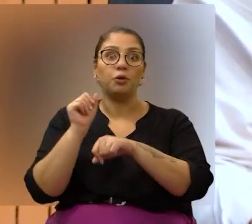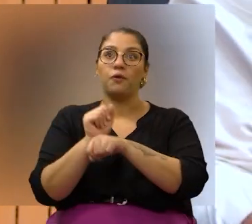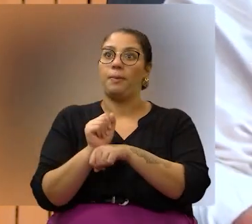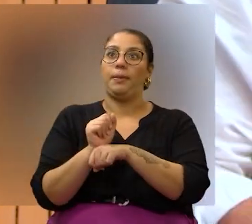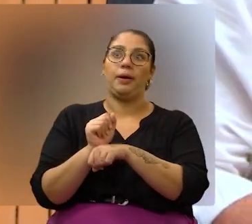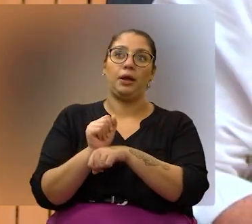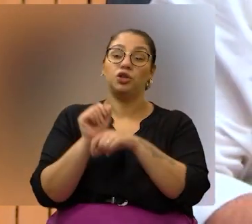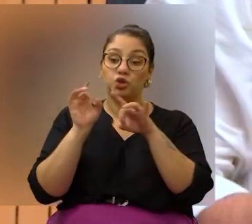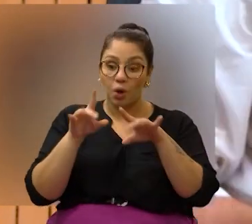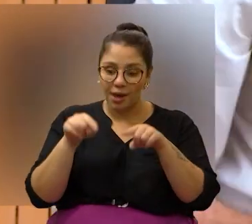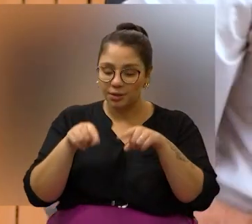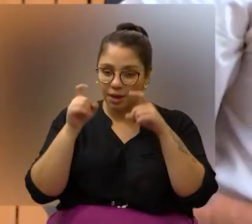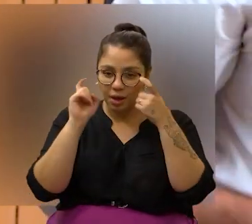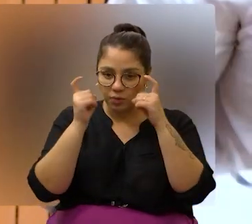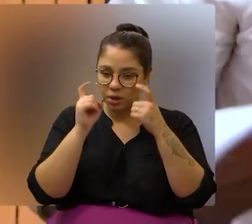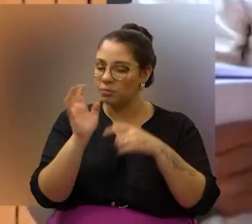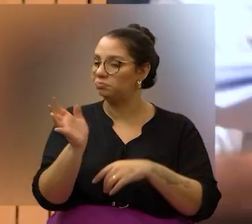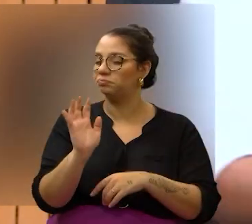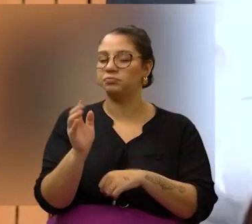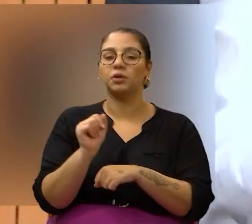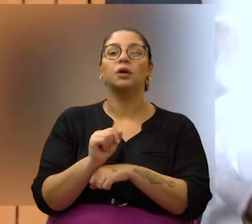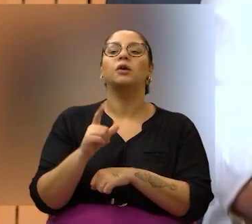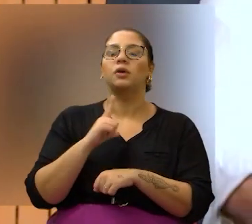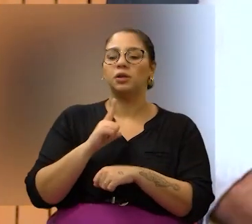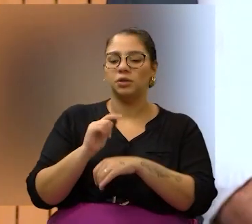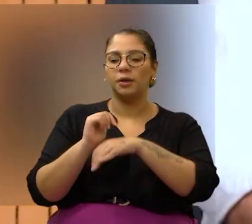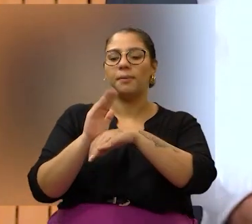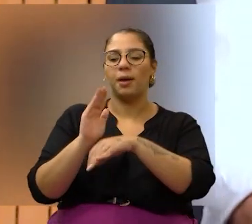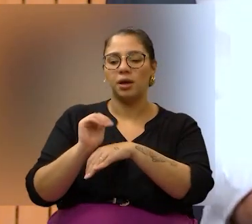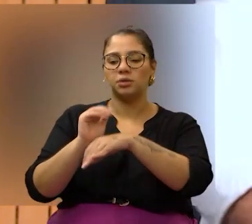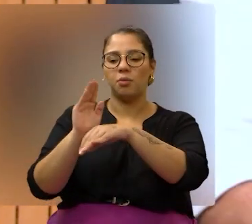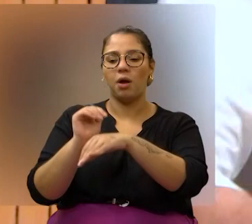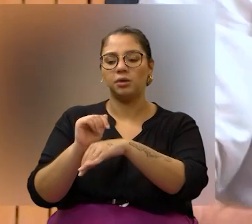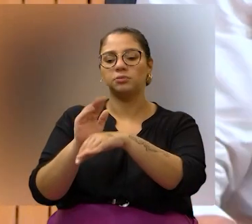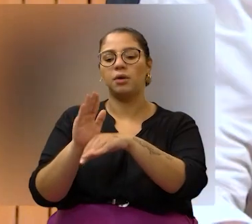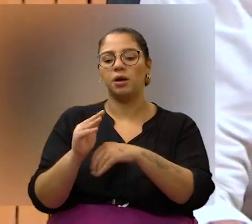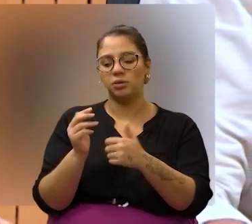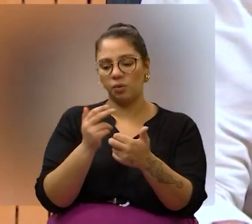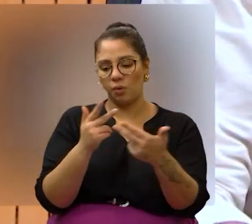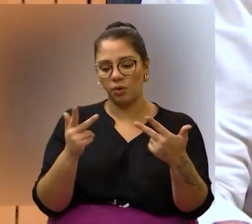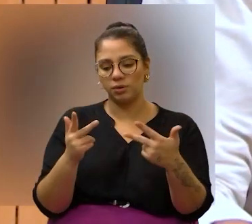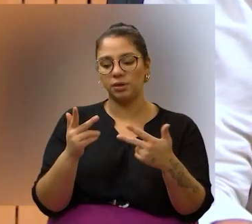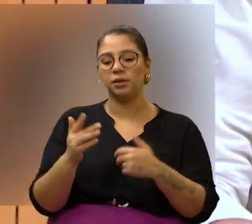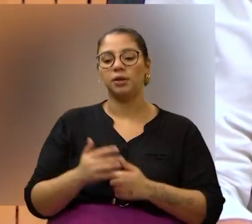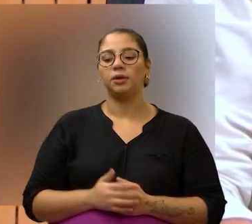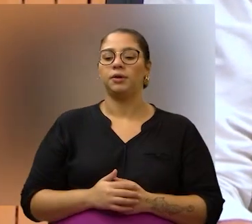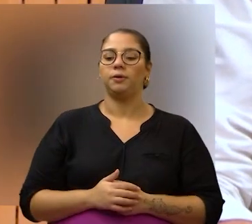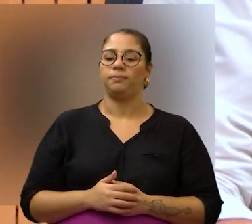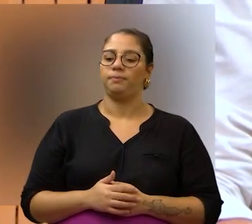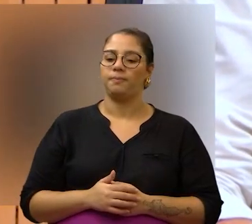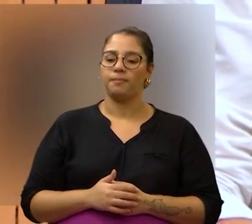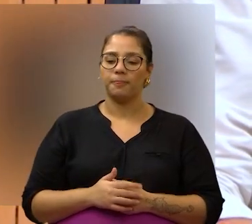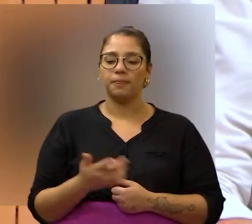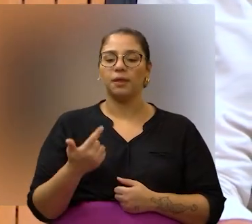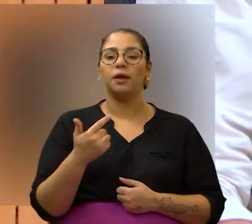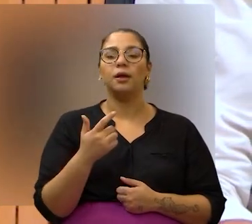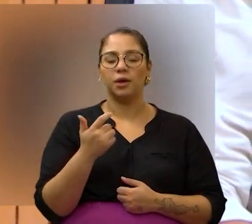não vai parar só com essa reunião. Nós teremos mais, nós vamos acompanhar, viu? Quero falar aqui para os nossos